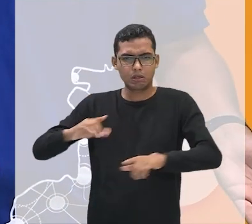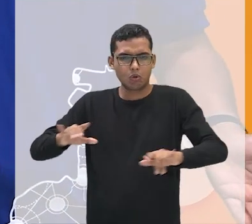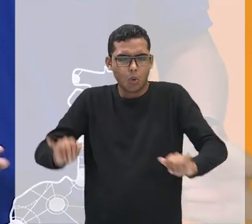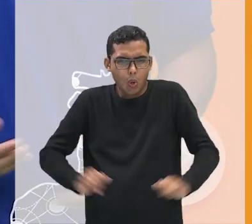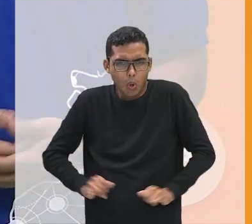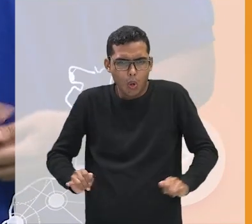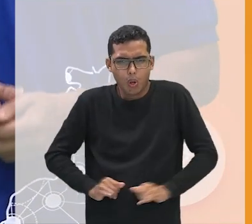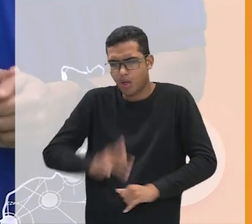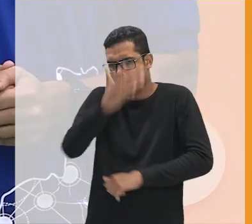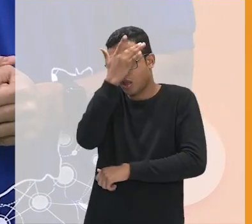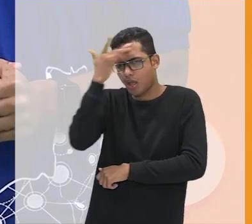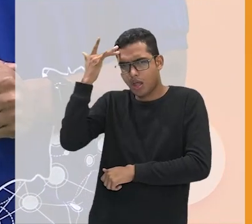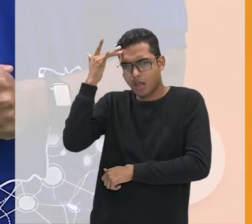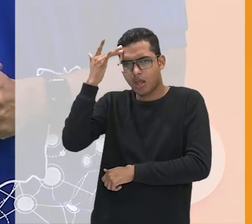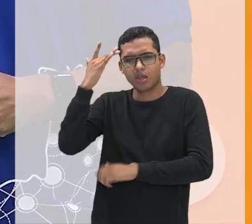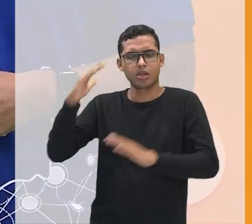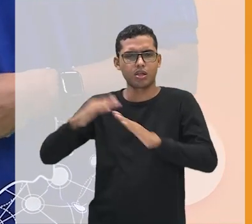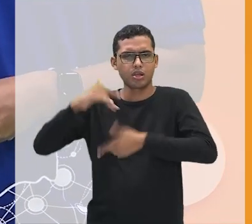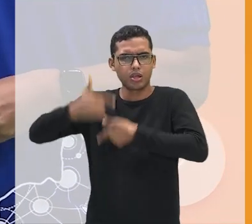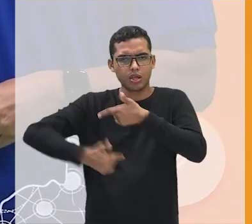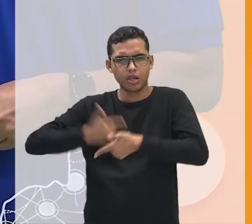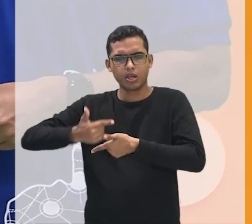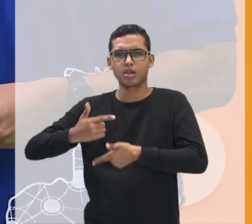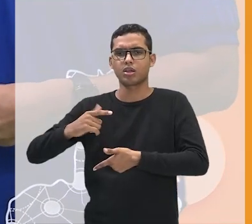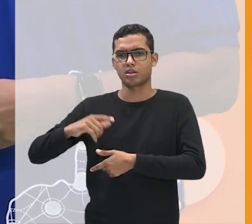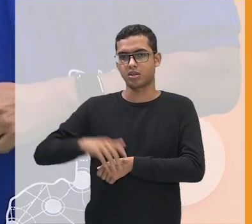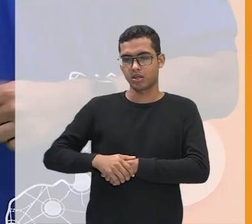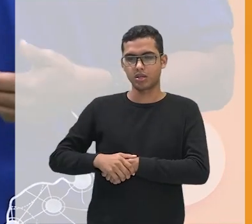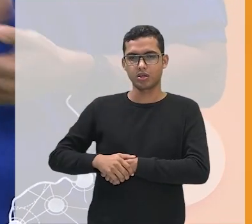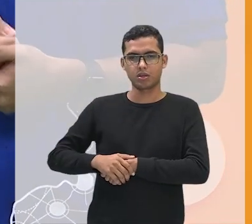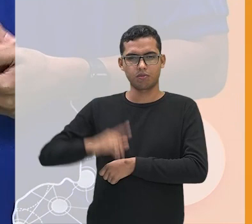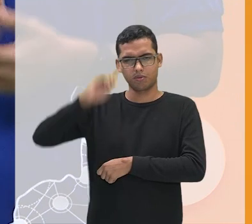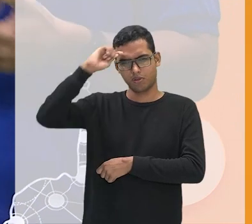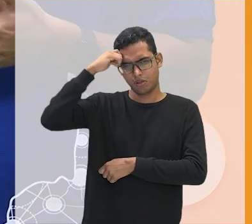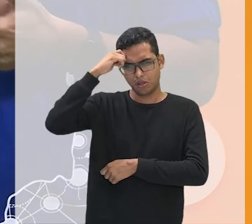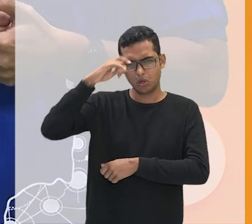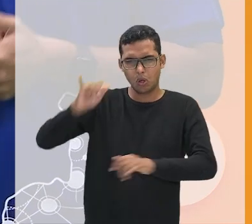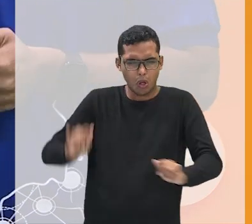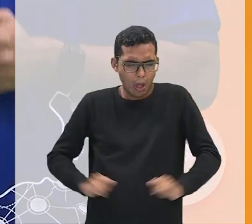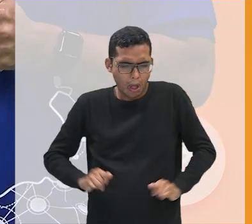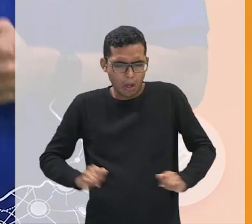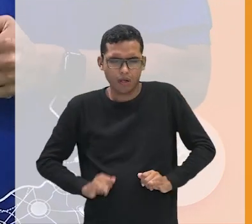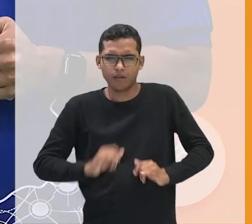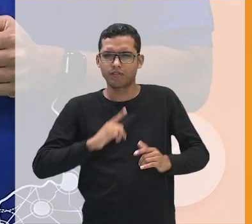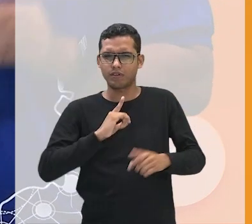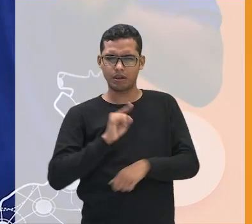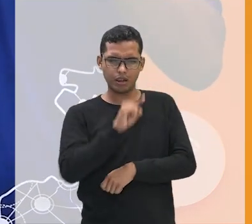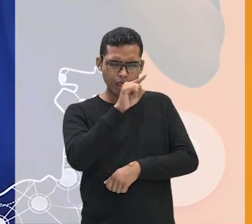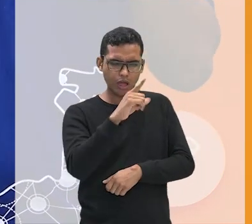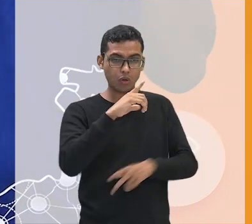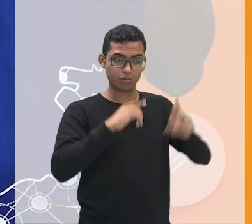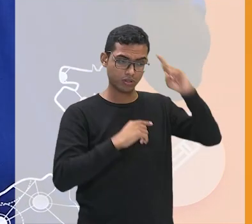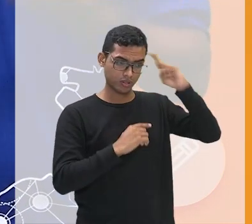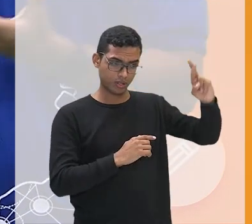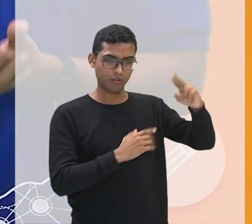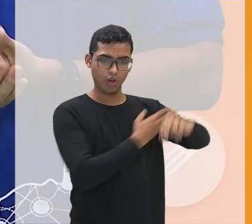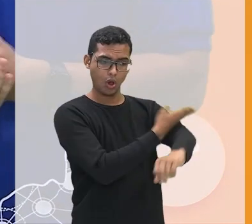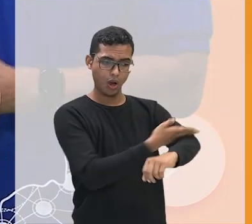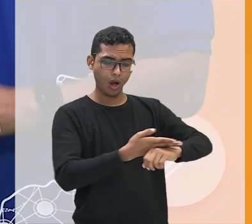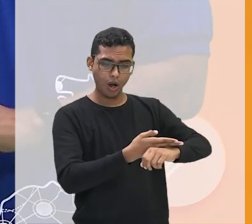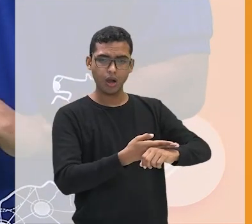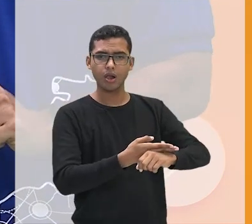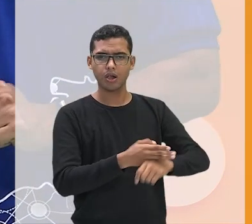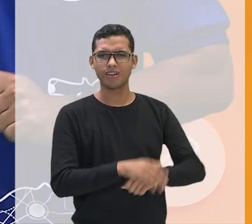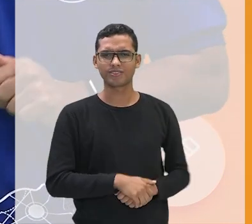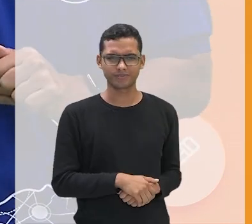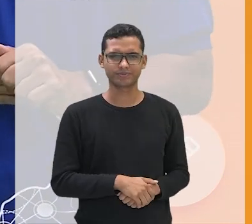obviamente sofriam com as suas patroas brancas mesmo pesado era muito complicado e dá a gente consegue ter um